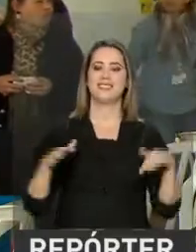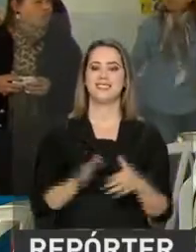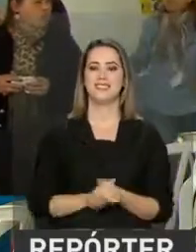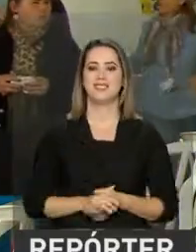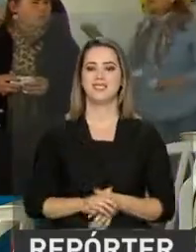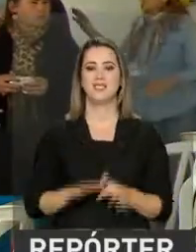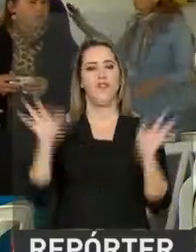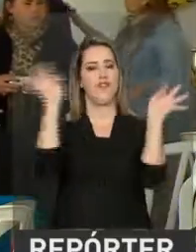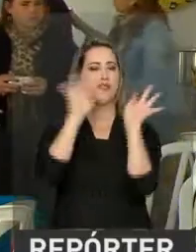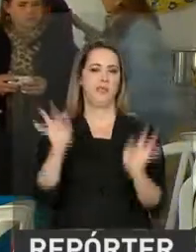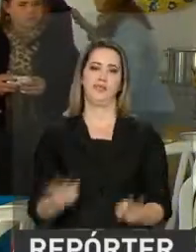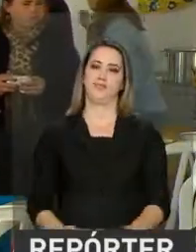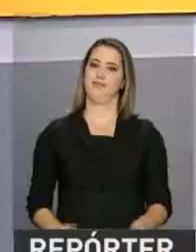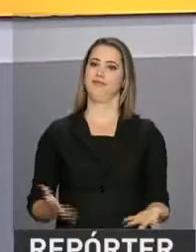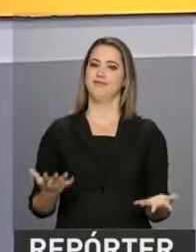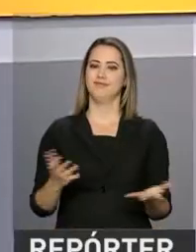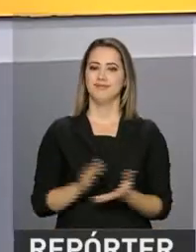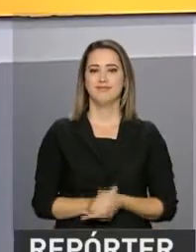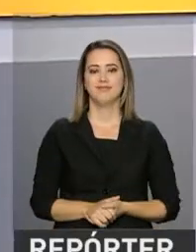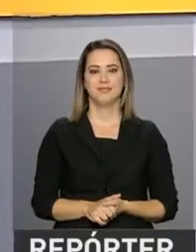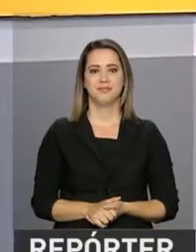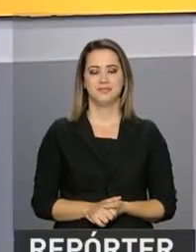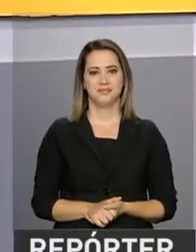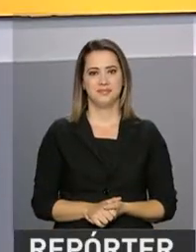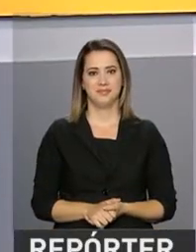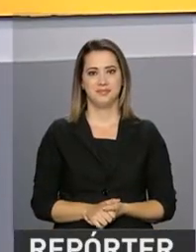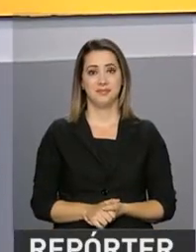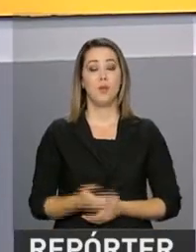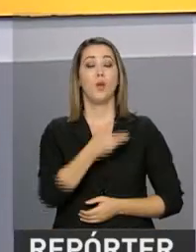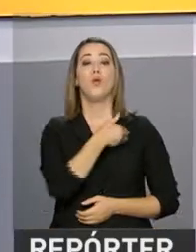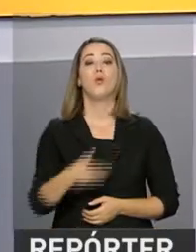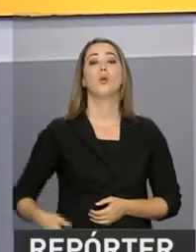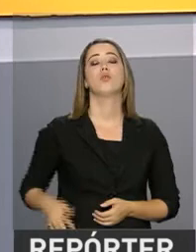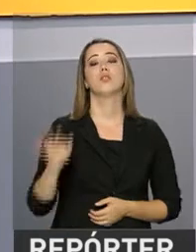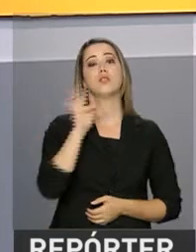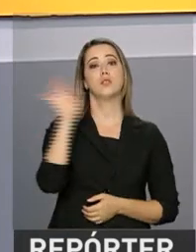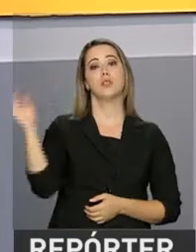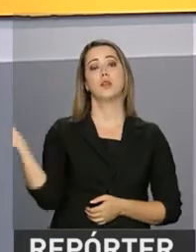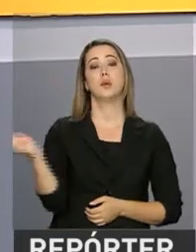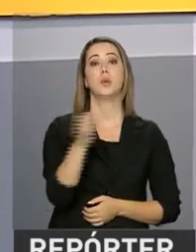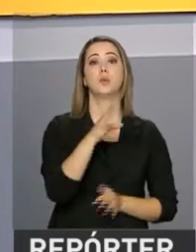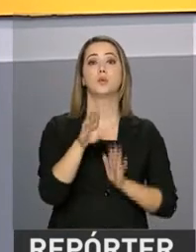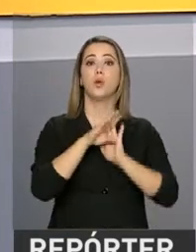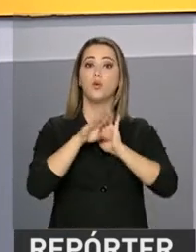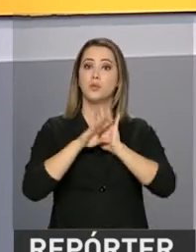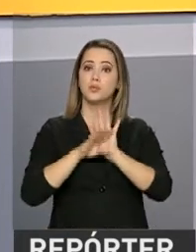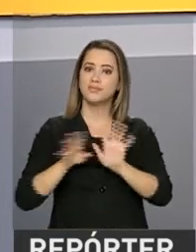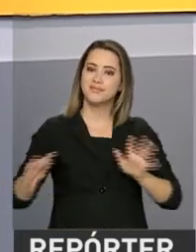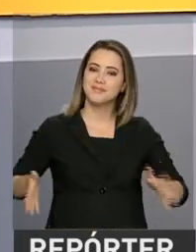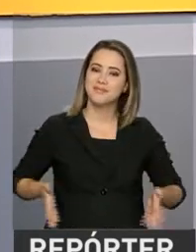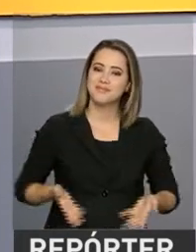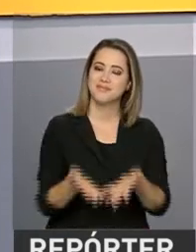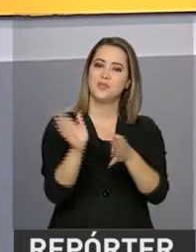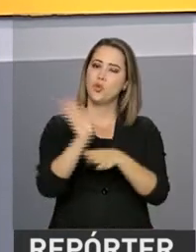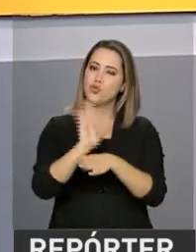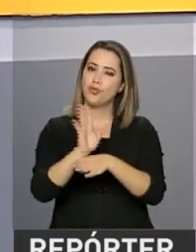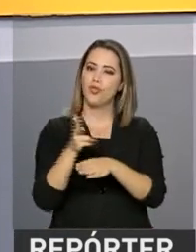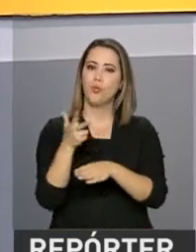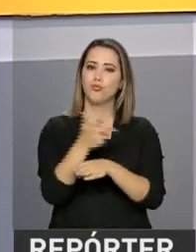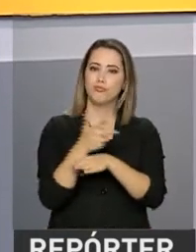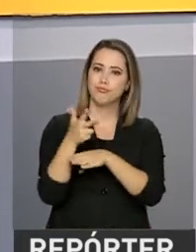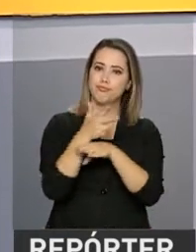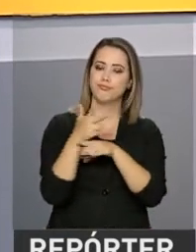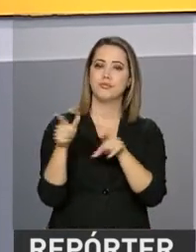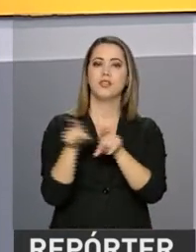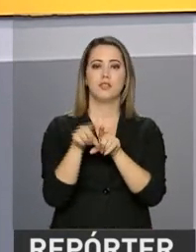Ser feliz. Ser feliz. O governo federal lança um novo programa de incentivo ao audiovisual e com